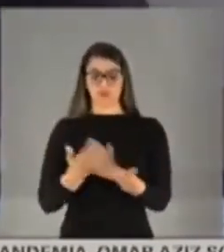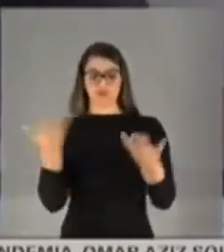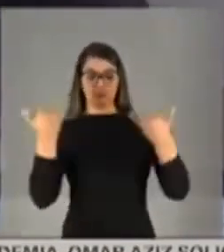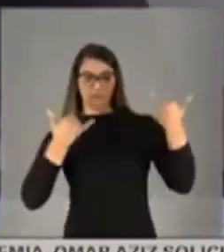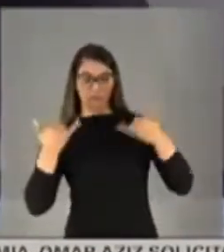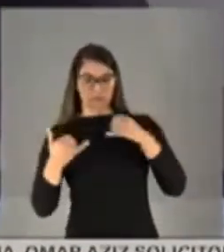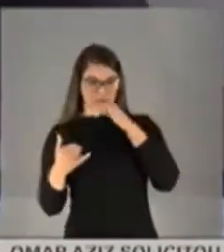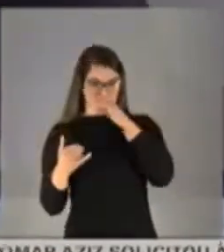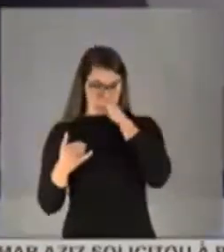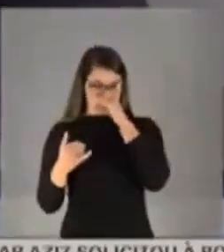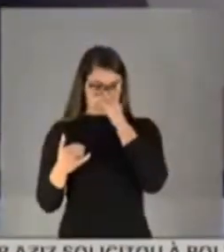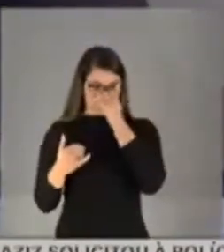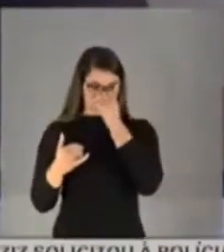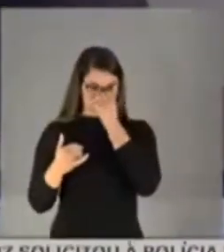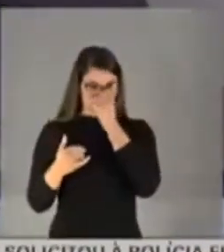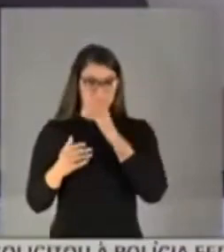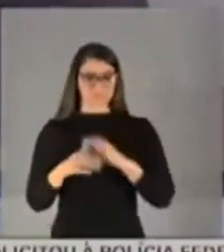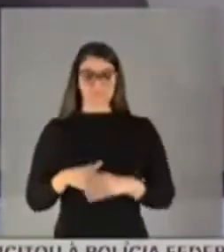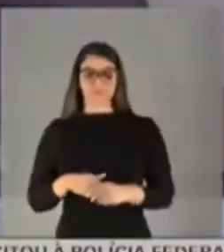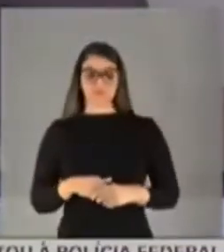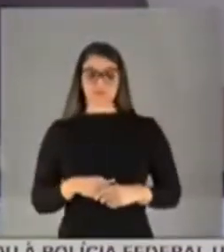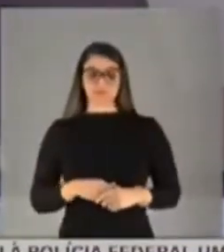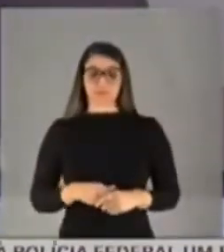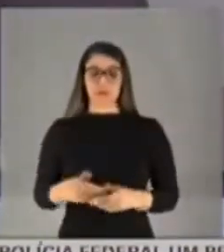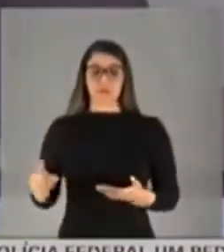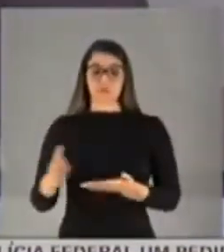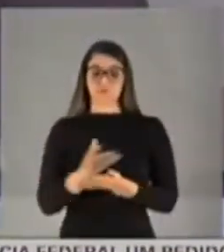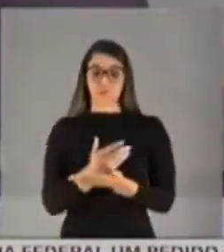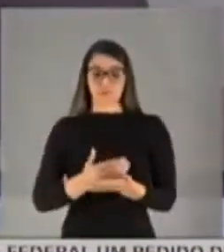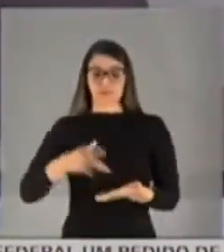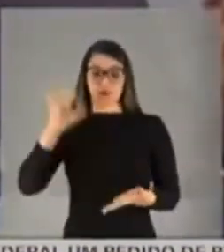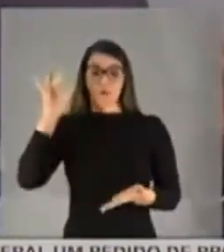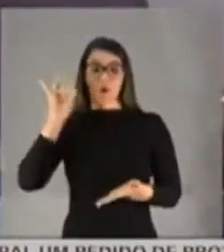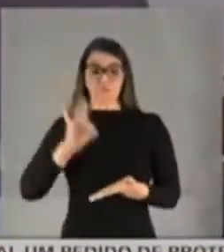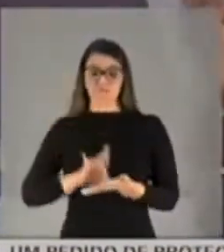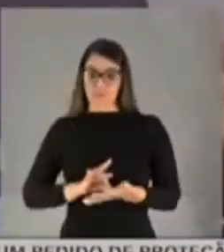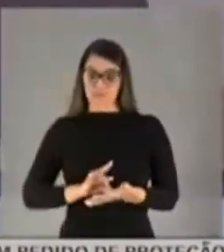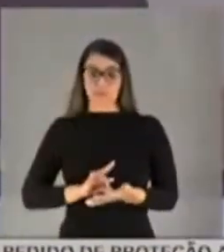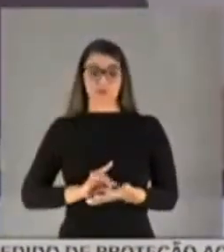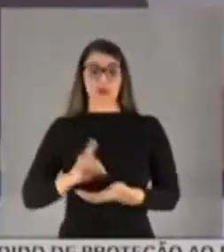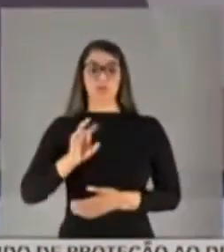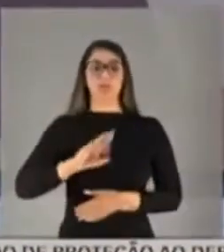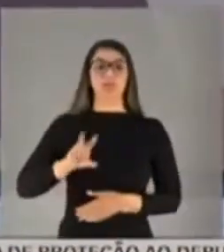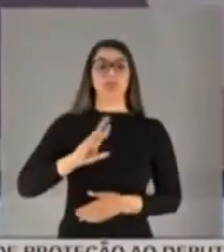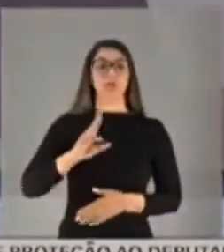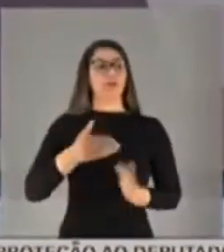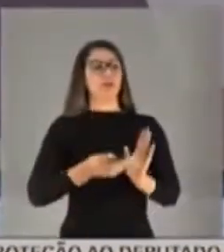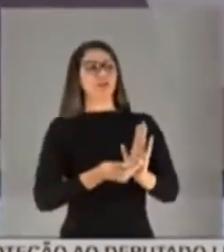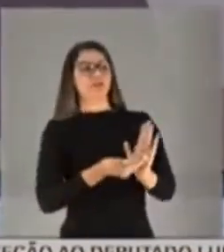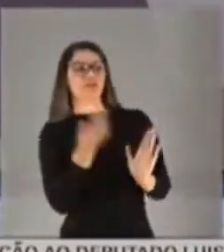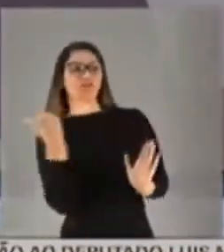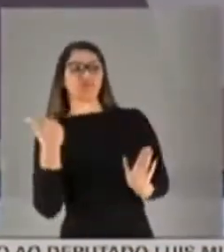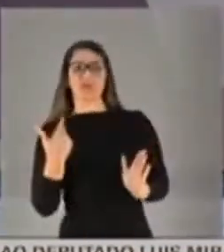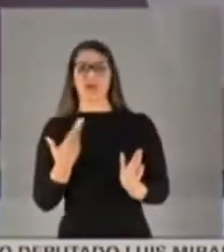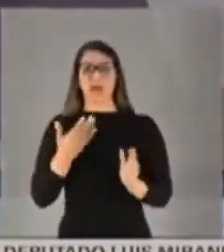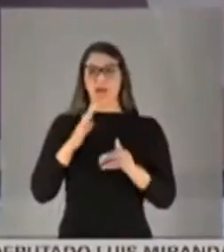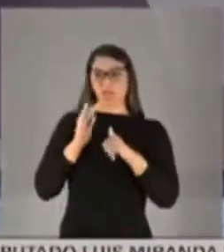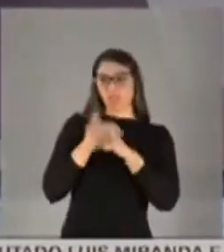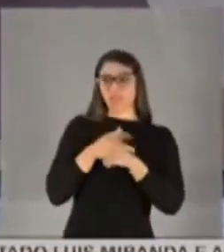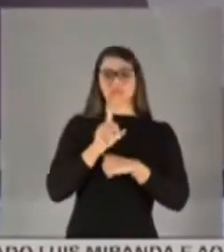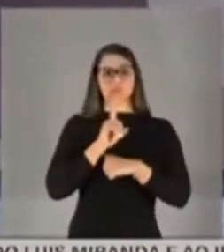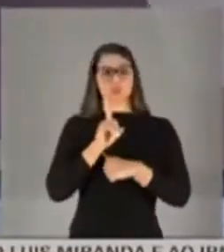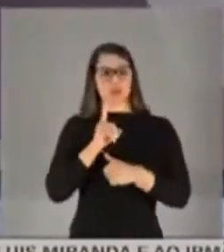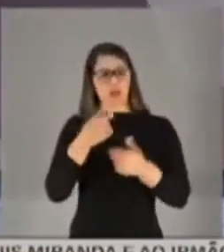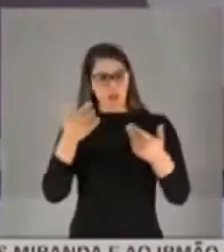analisados são dados oficiais, senhores senadores, senhoras senadoras. não são dados tirados da cartola nem do bolso de ninguém. São